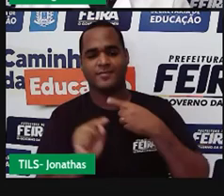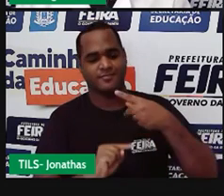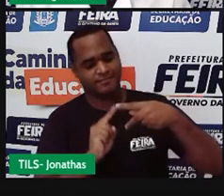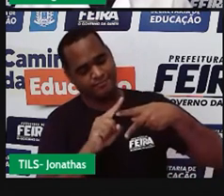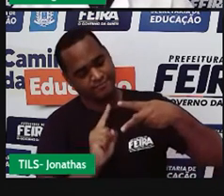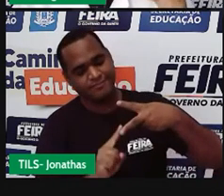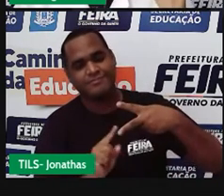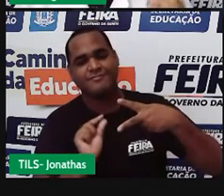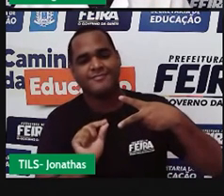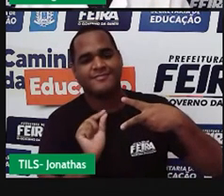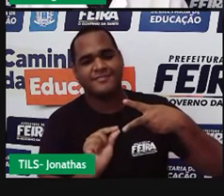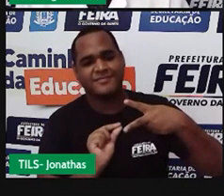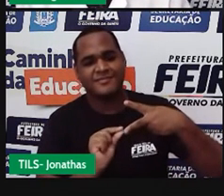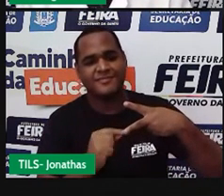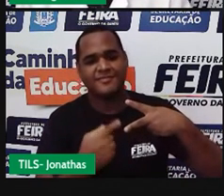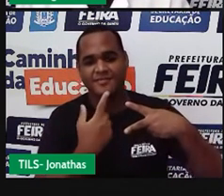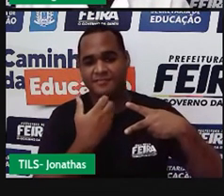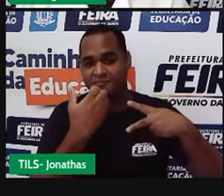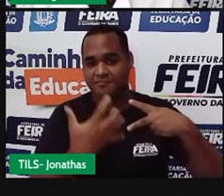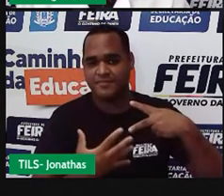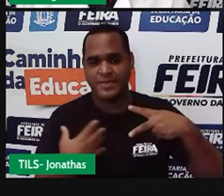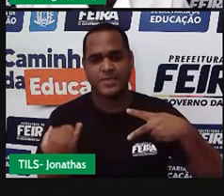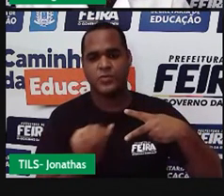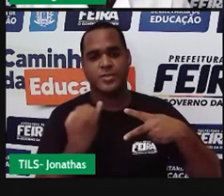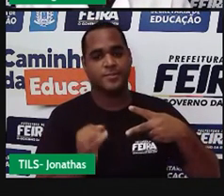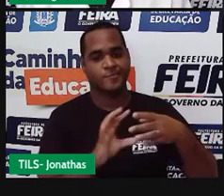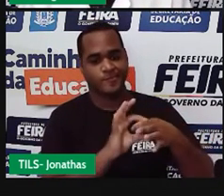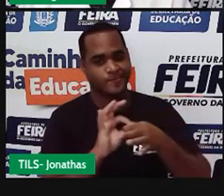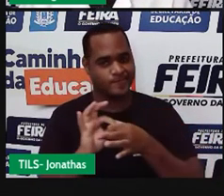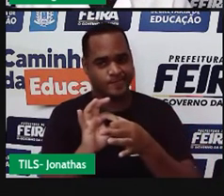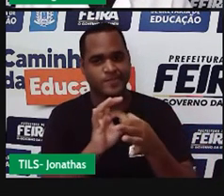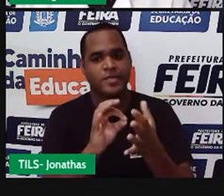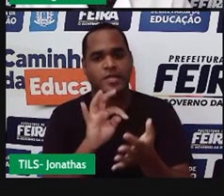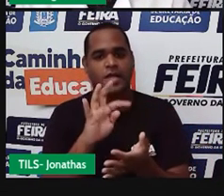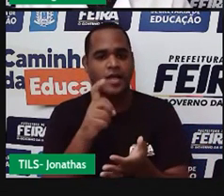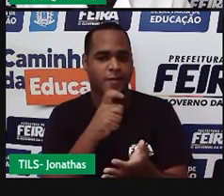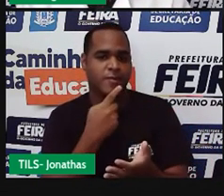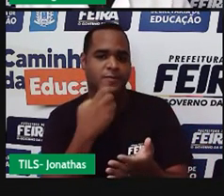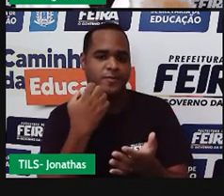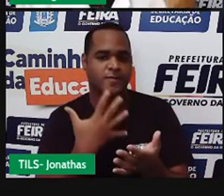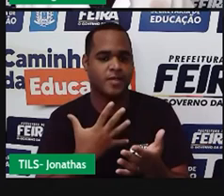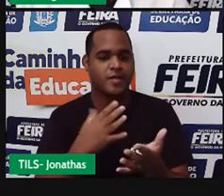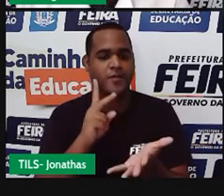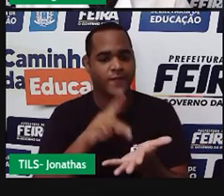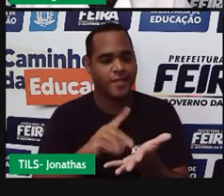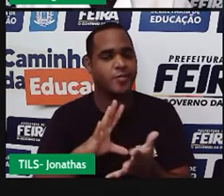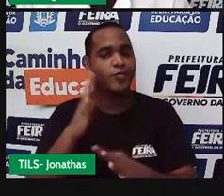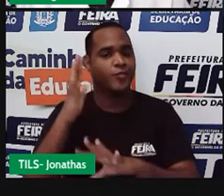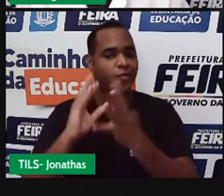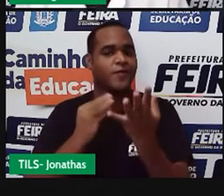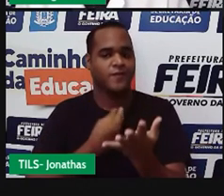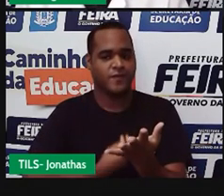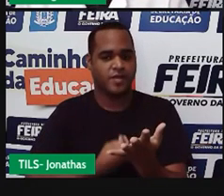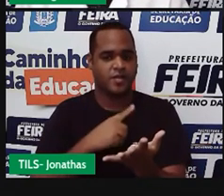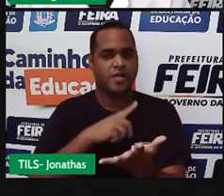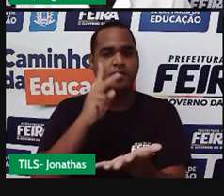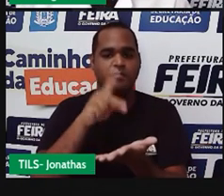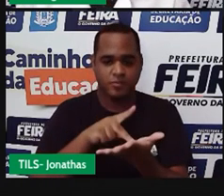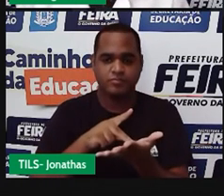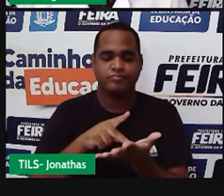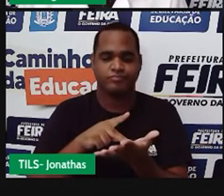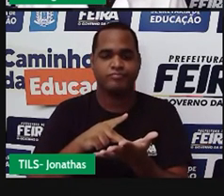aprender? Primeiro, reconhecer que é possível que dá para a gente usar